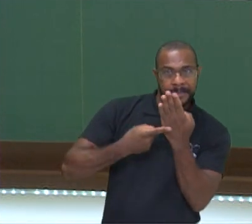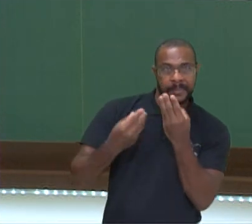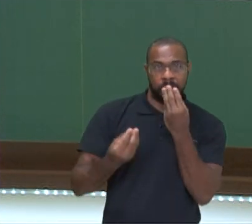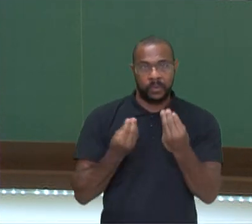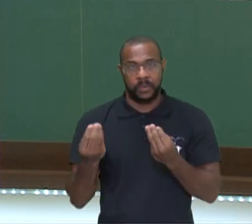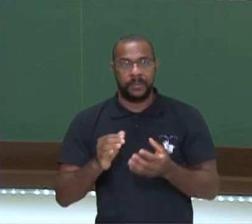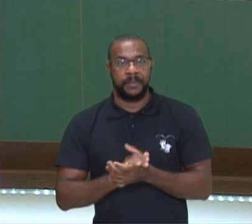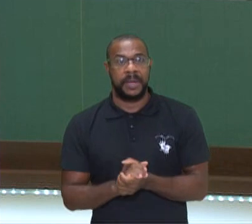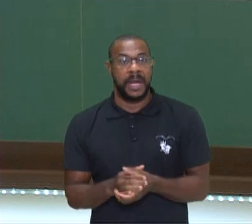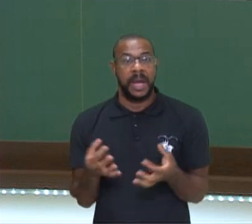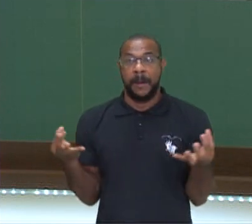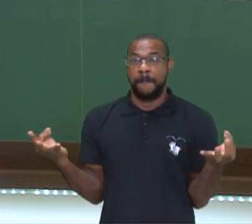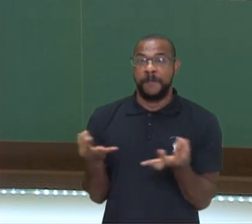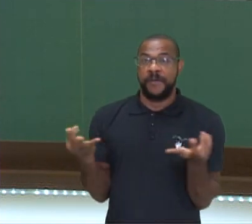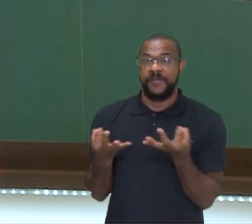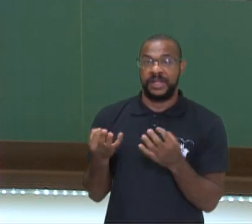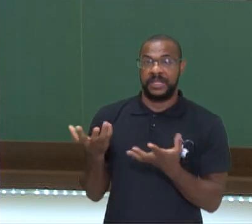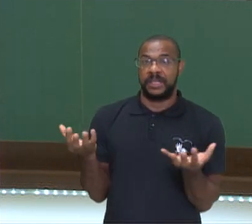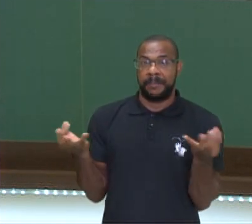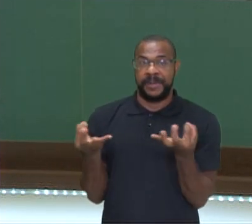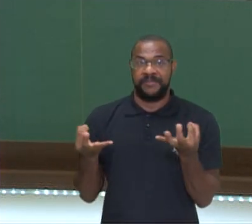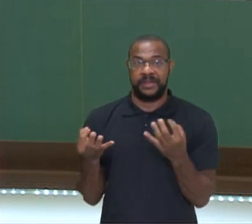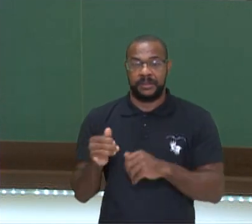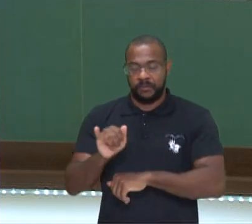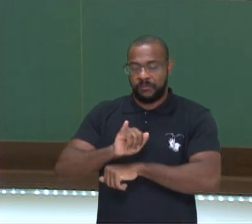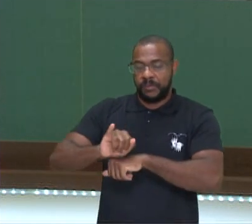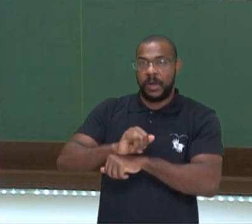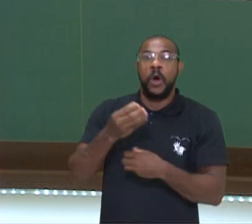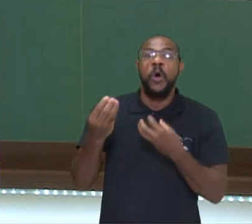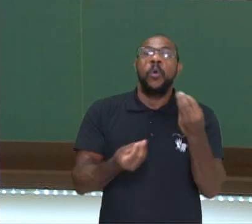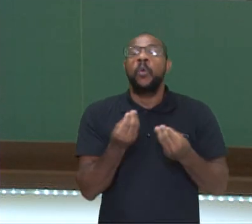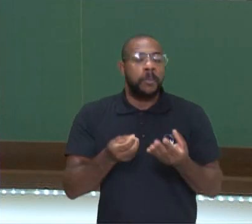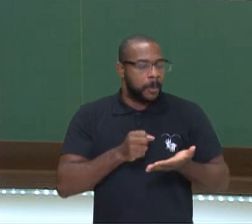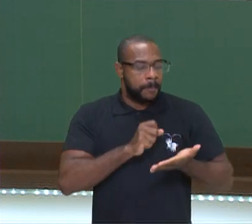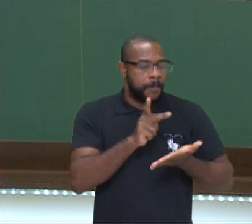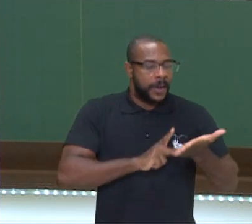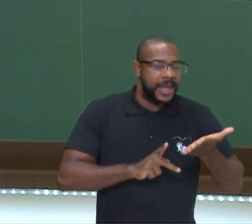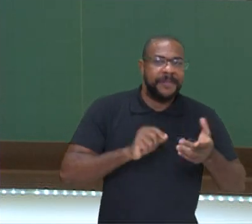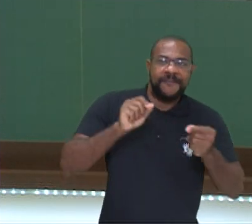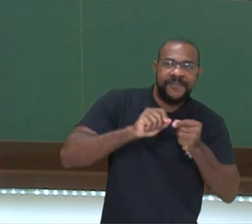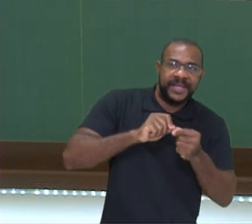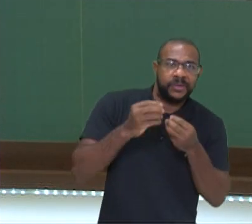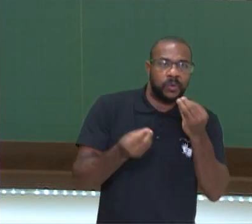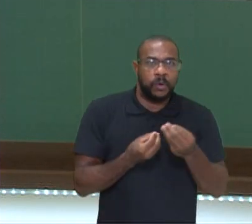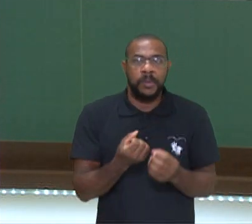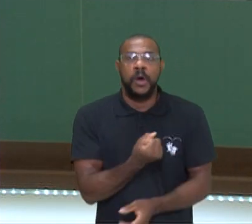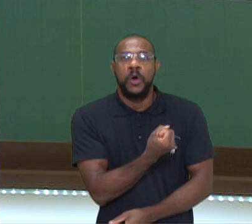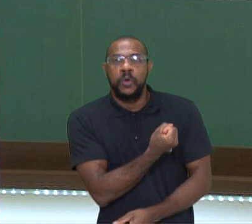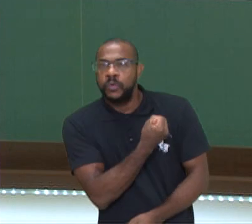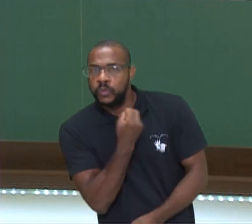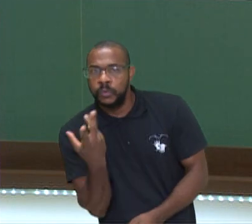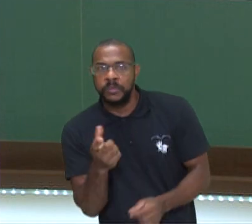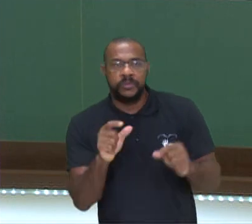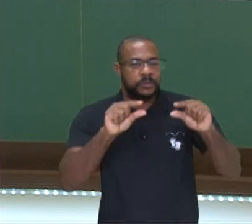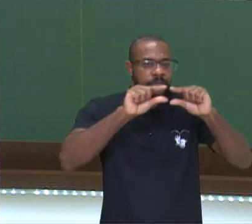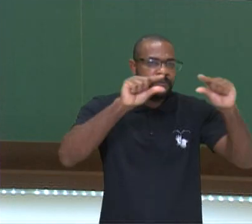a perfeição formal, a forma do poema, o número de sílabas métricas, tudo direitinho.